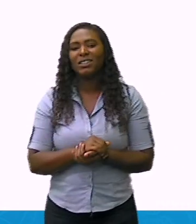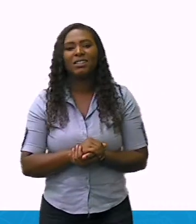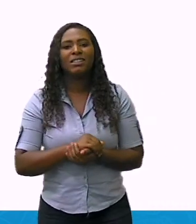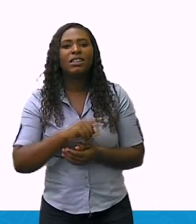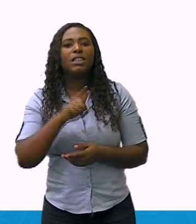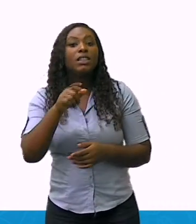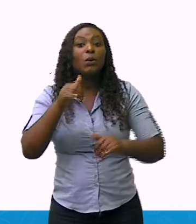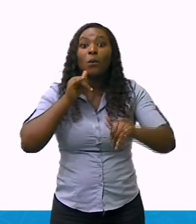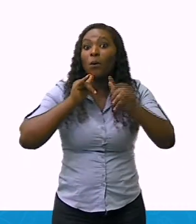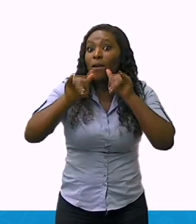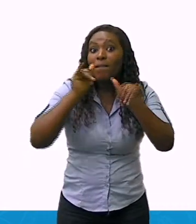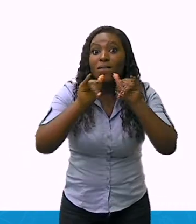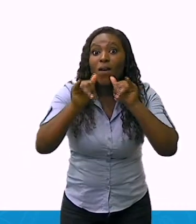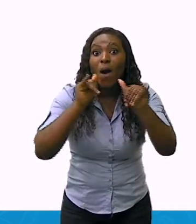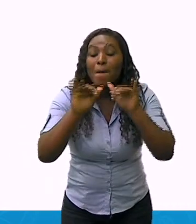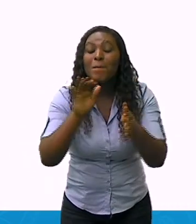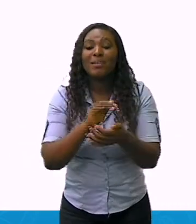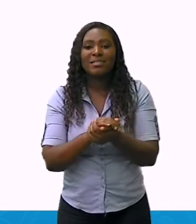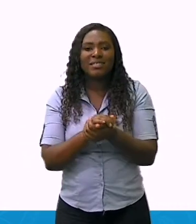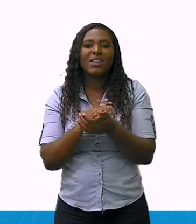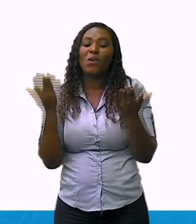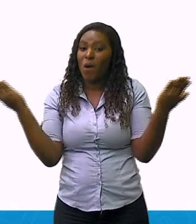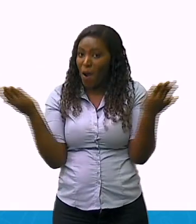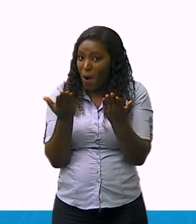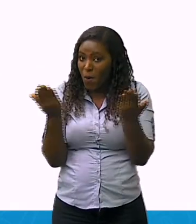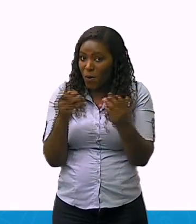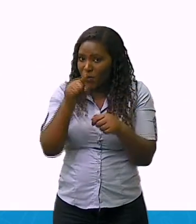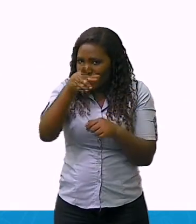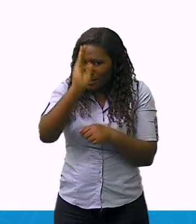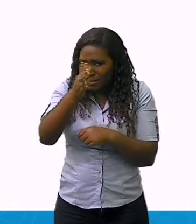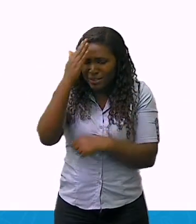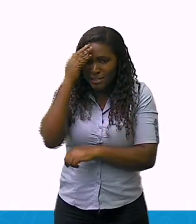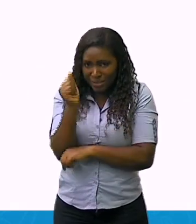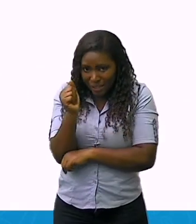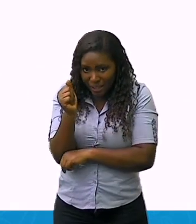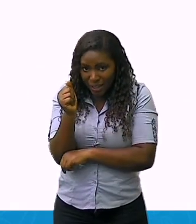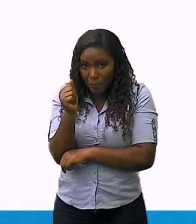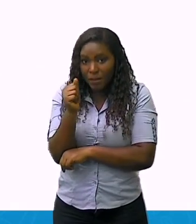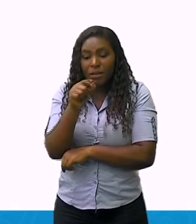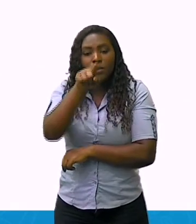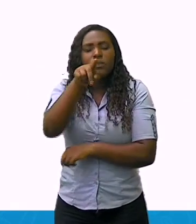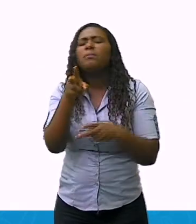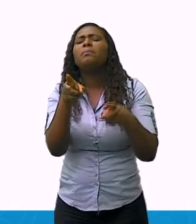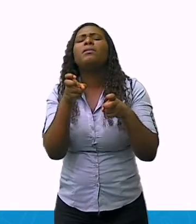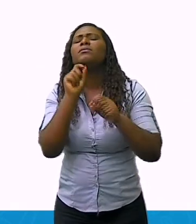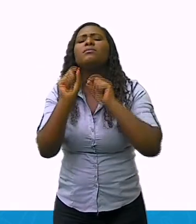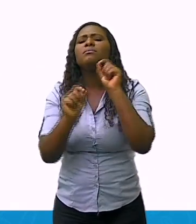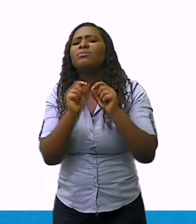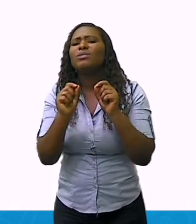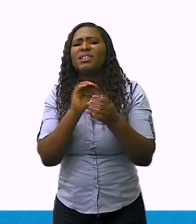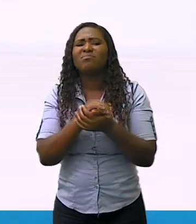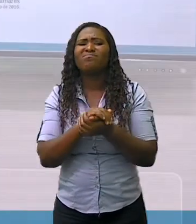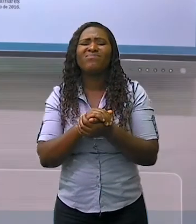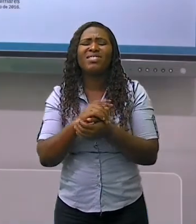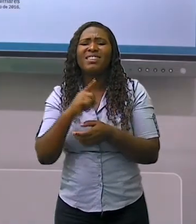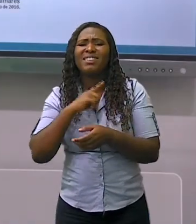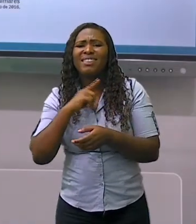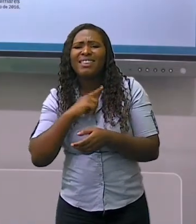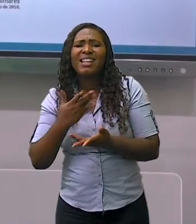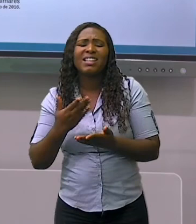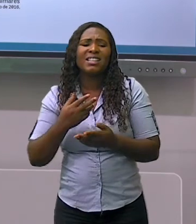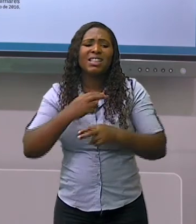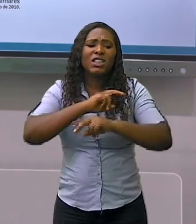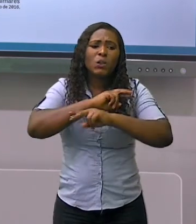informações apresentadas até o momento, nota-se que muitos desafios para os